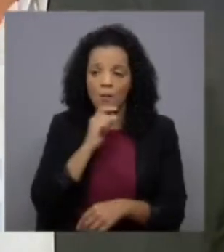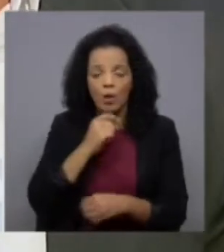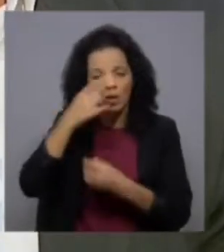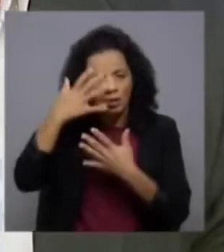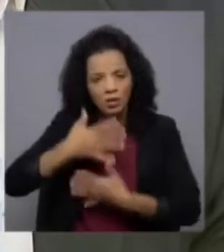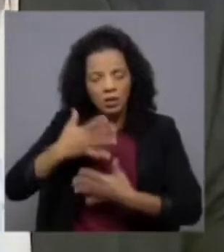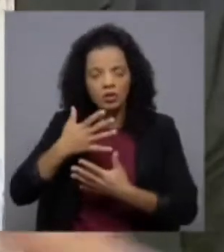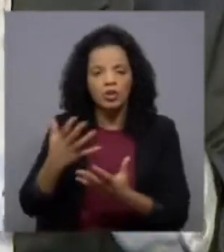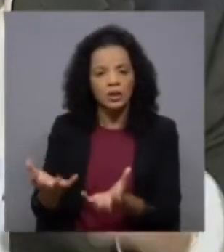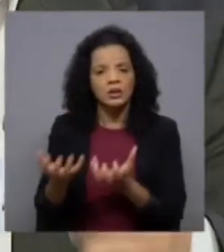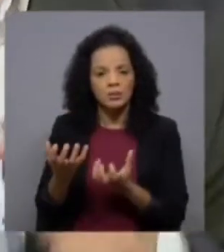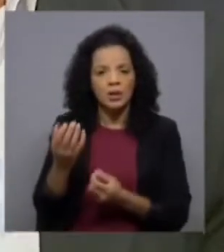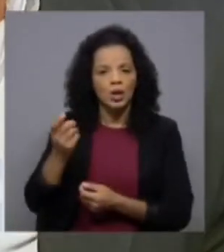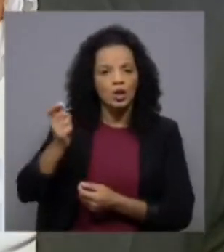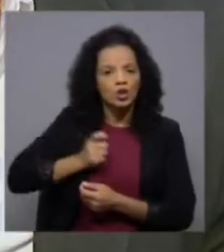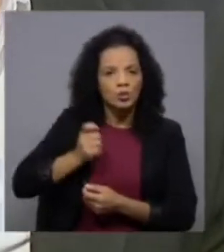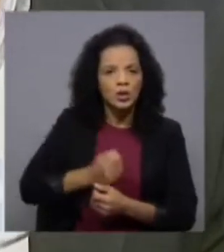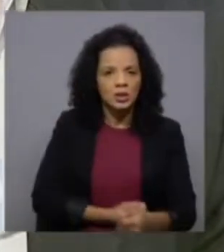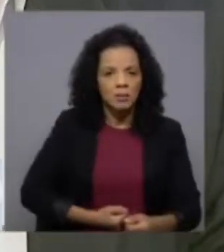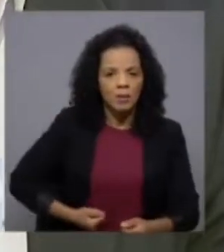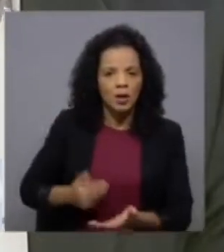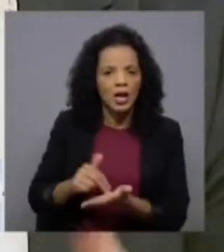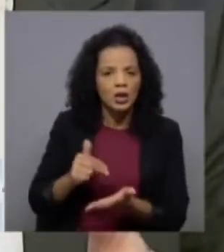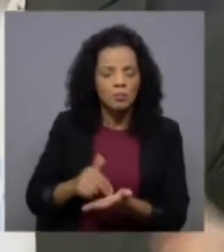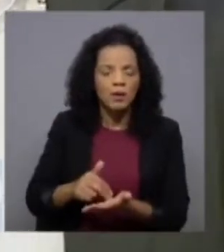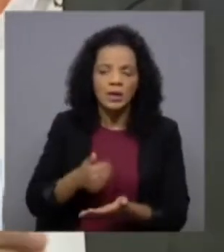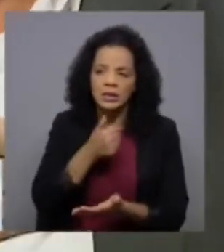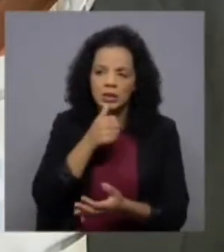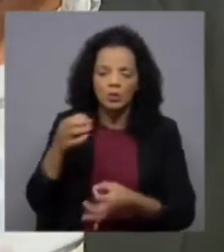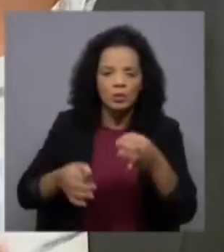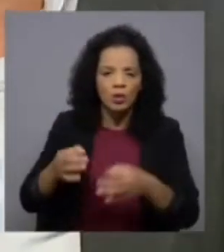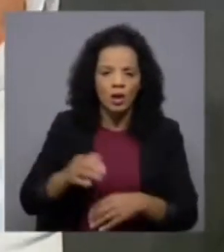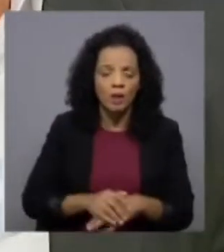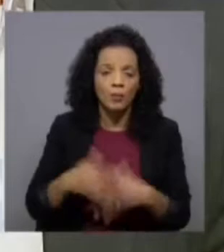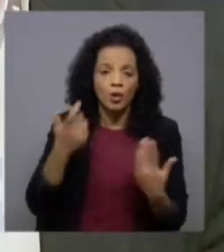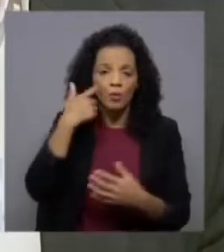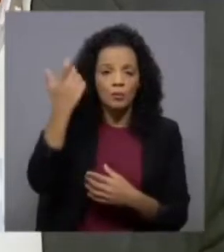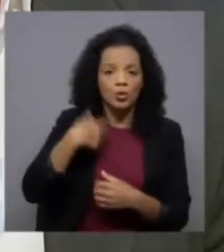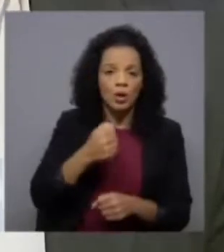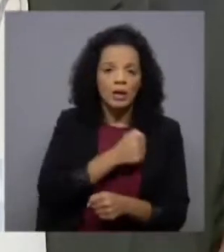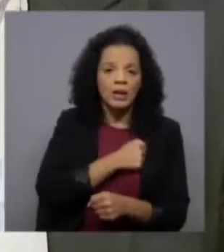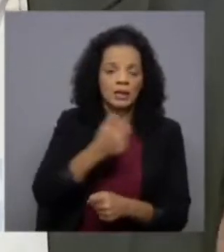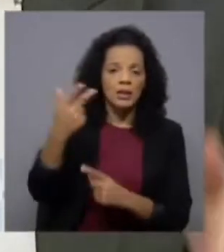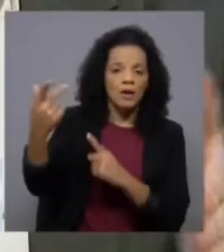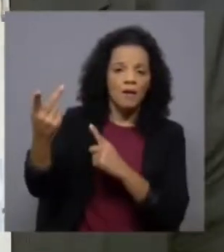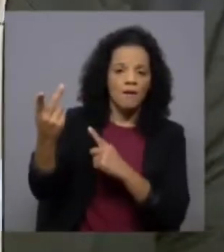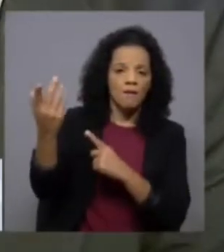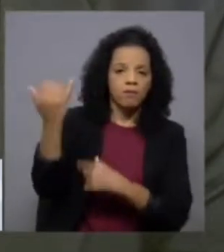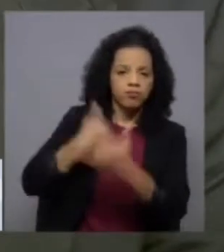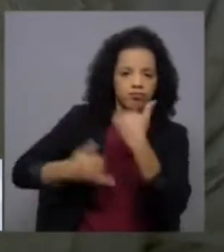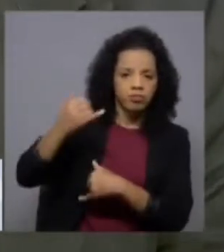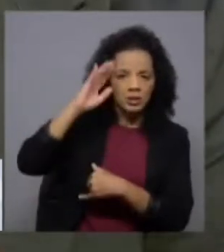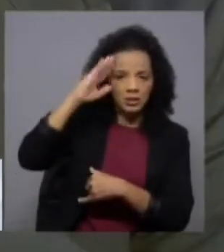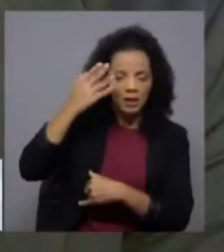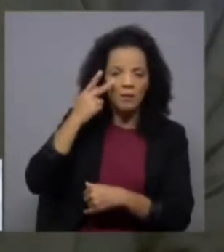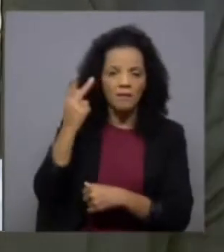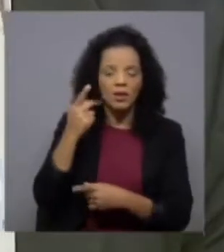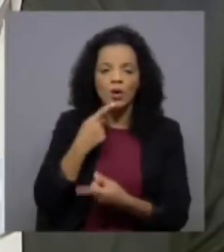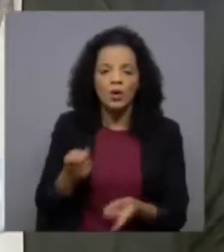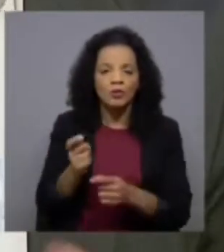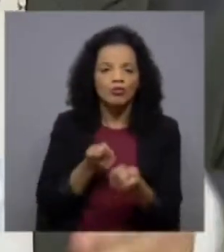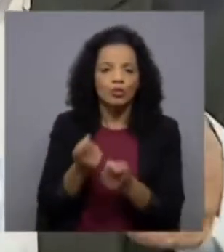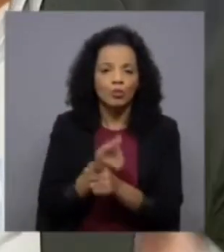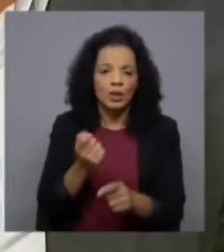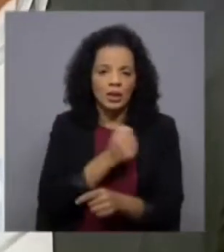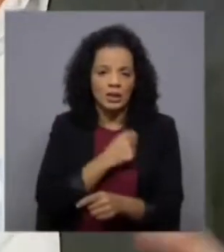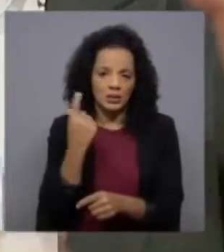dias receber subsídio de desemprego enquanto está à espera de uma decisão judicial uma pessoa foi vítima de violência doméstica sabe que tem que reorganizar a sua vida porque tem que sair